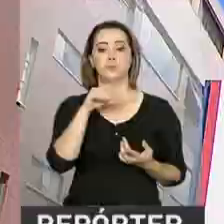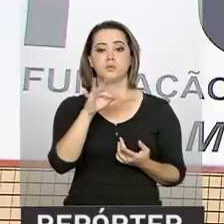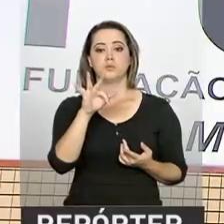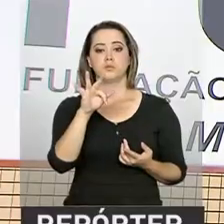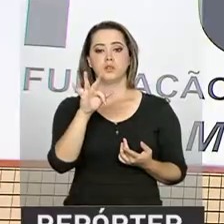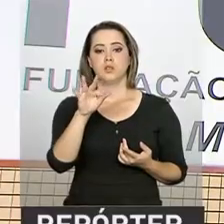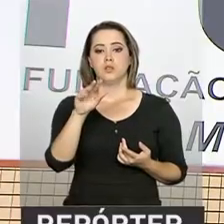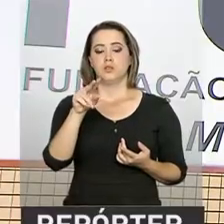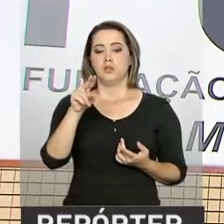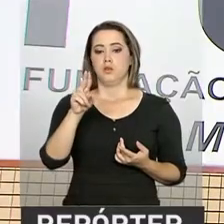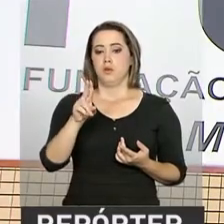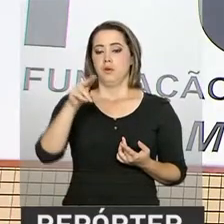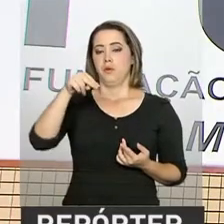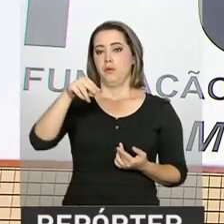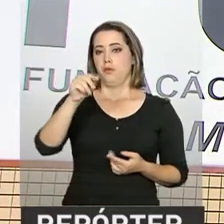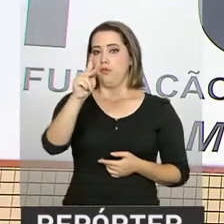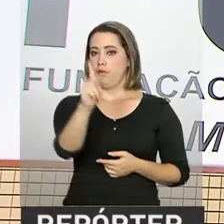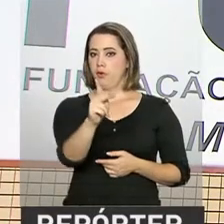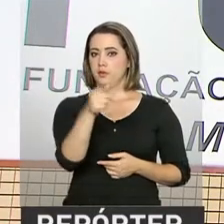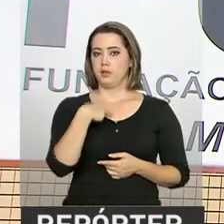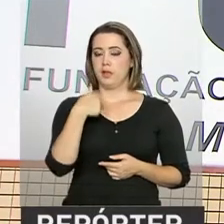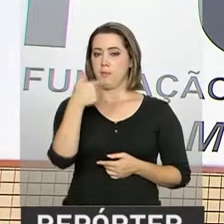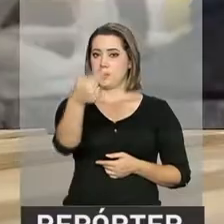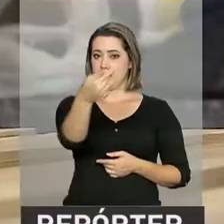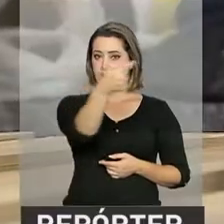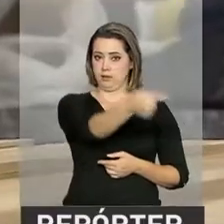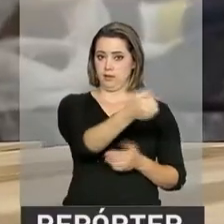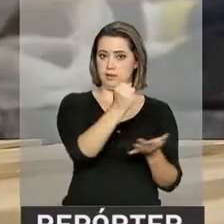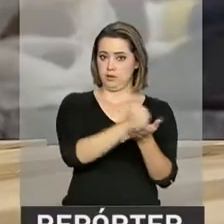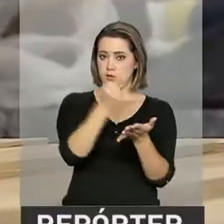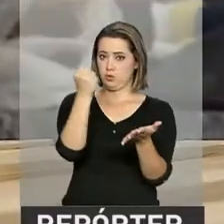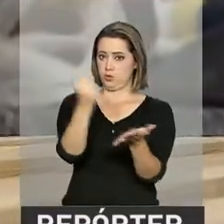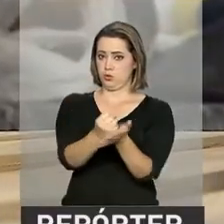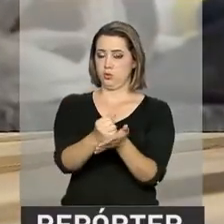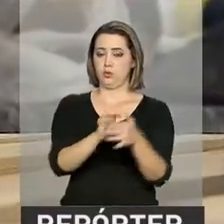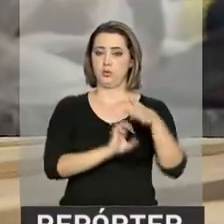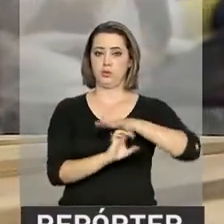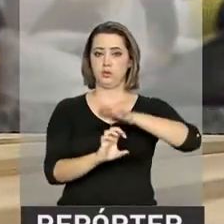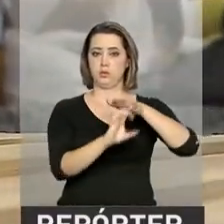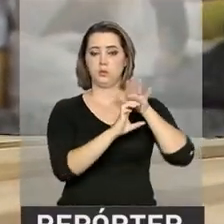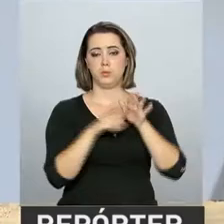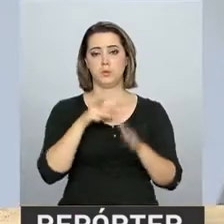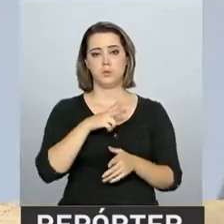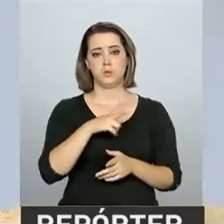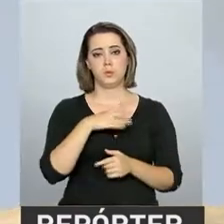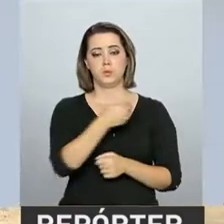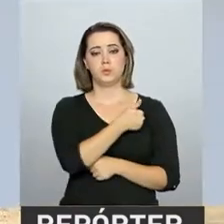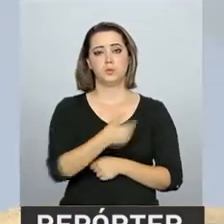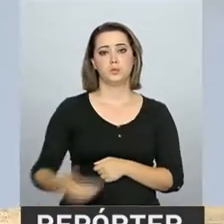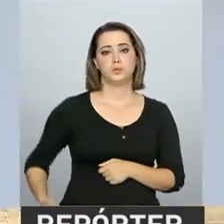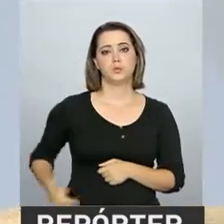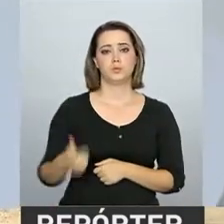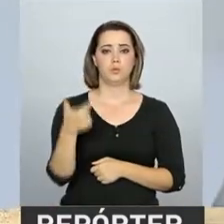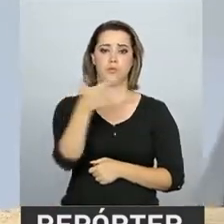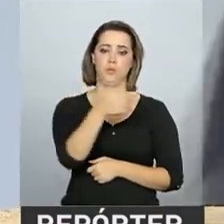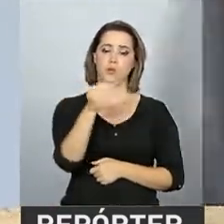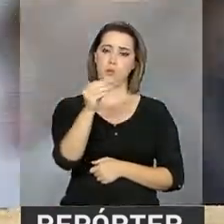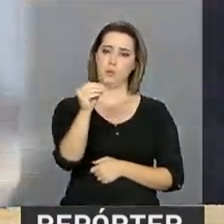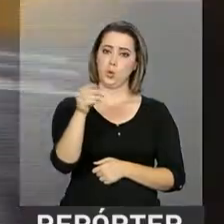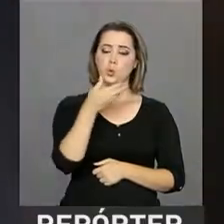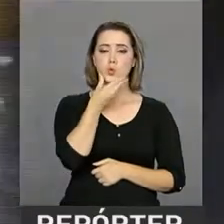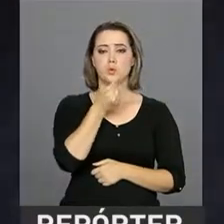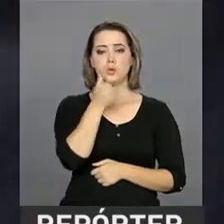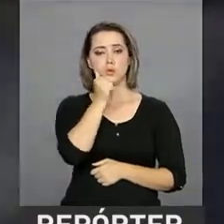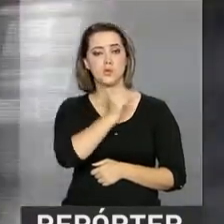-DF gerencia 67 contratos de trabalho com empresas públicas e privadas. São 1.200 homens e